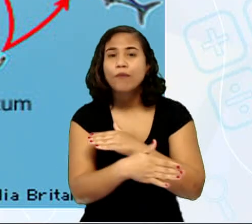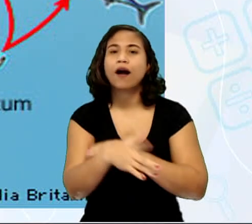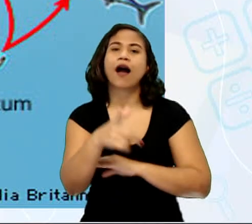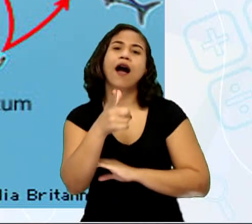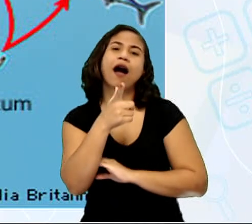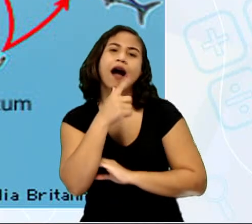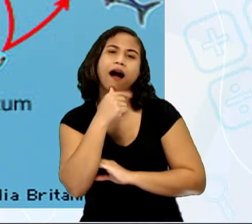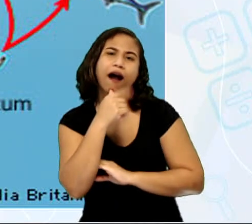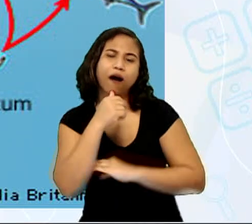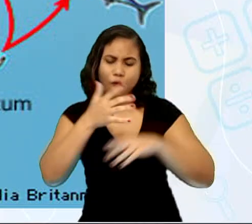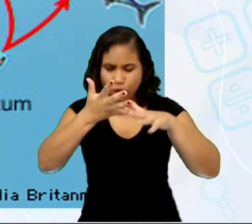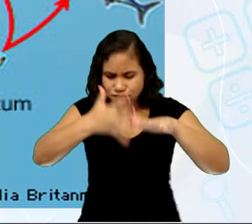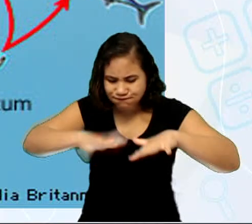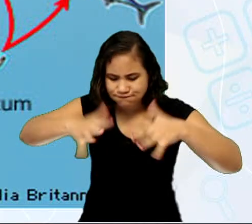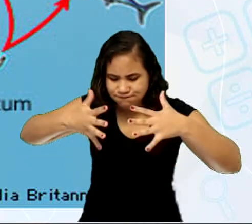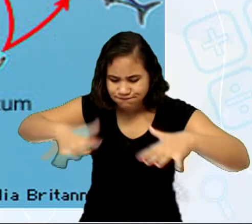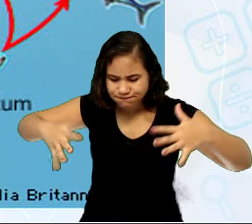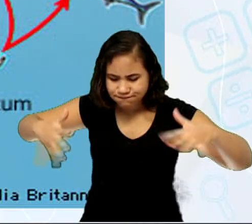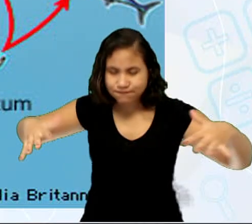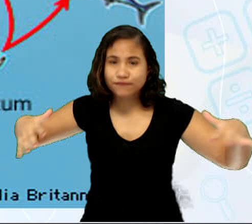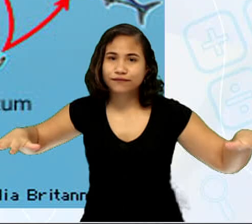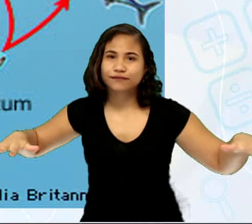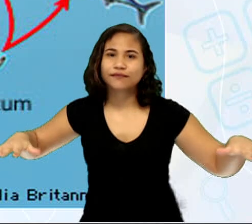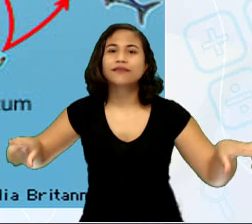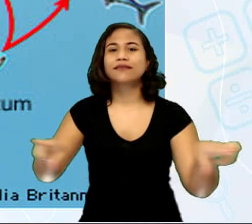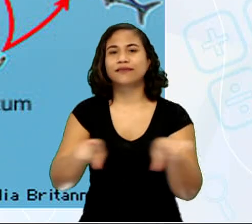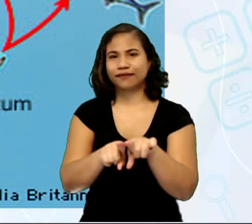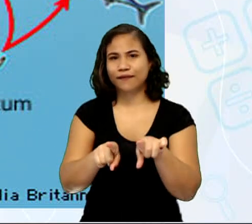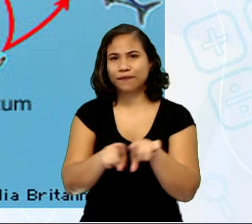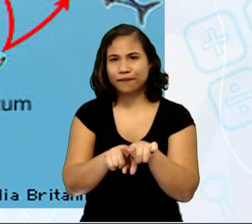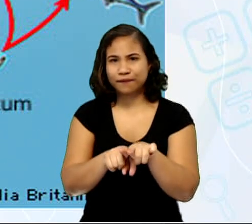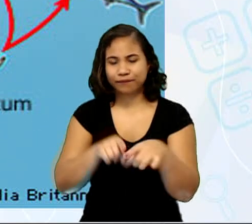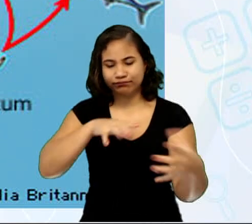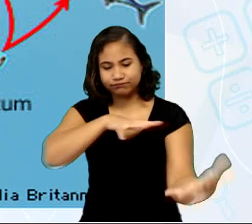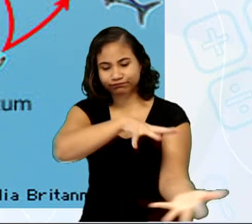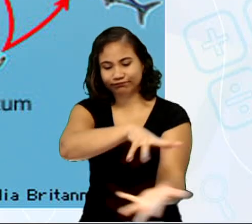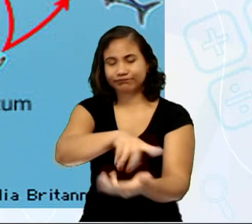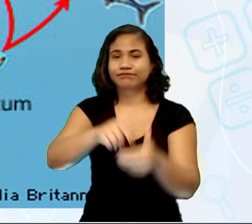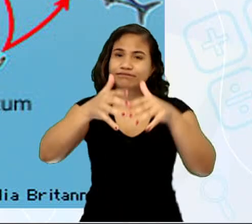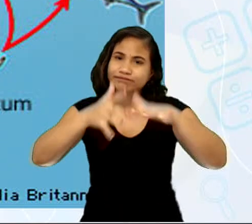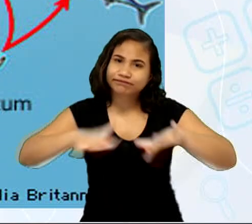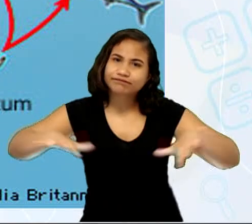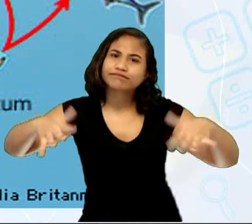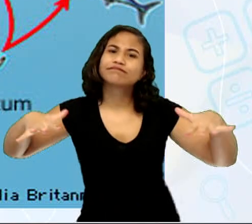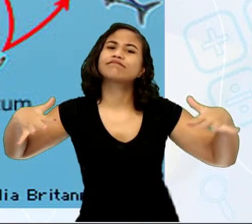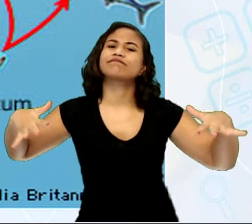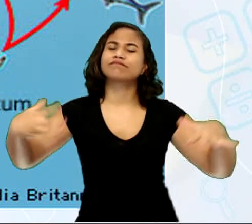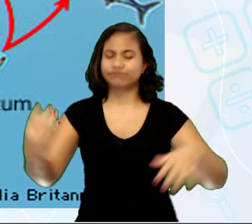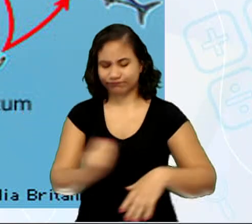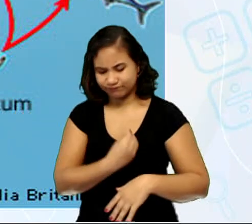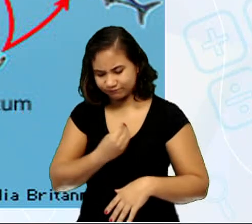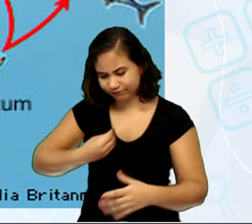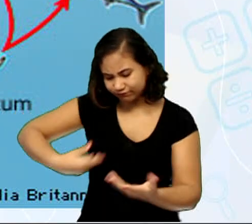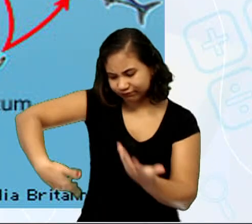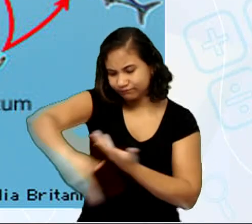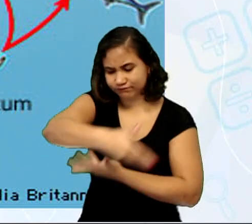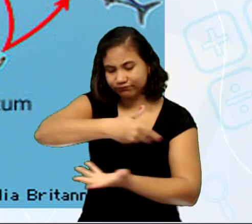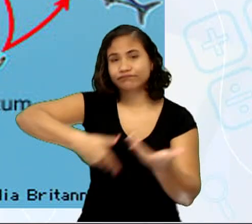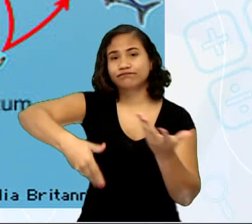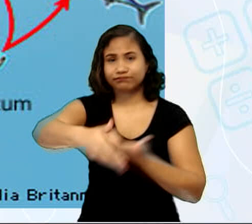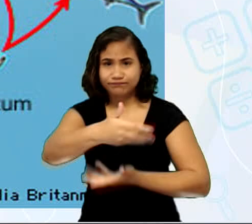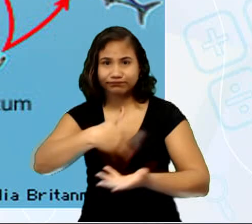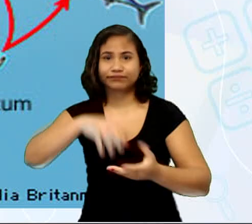tem o ecossistema, há também uma cadeia alimentar. Porque os seres rios se relacionam nela. Nessa cadeia